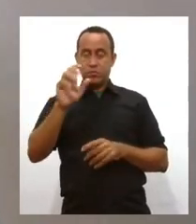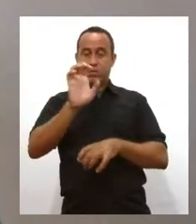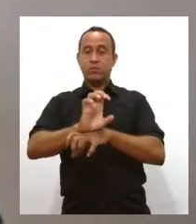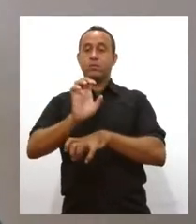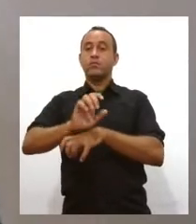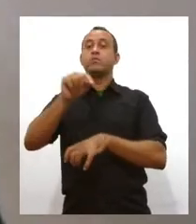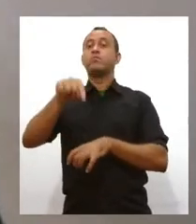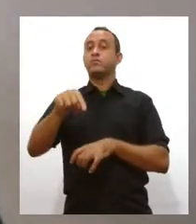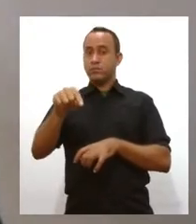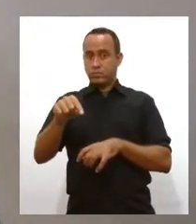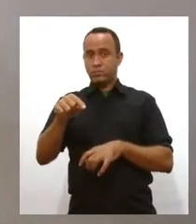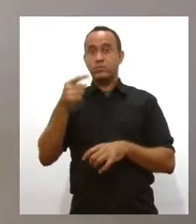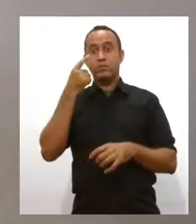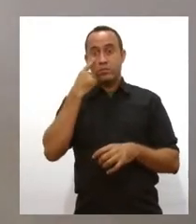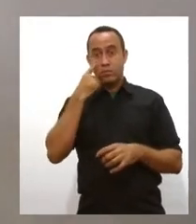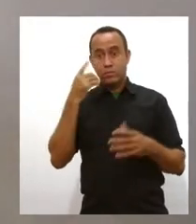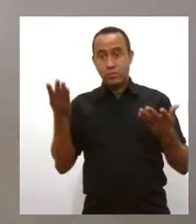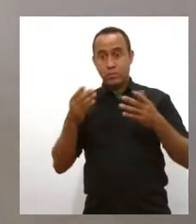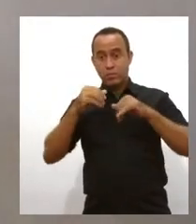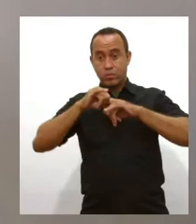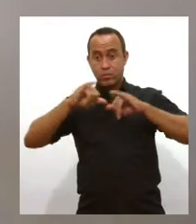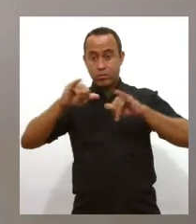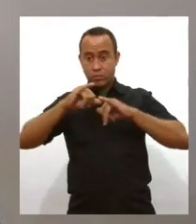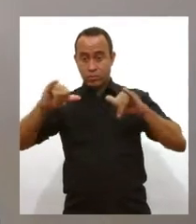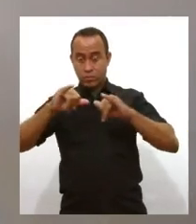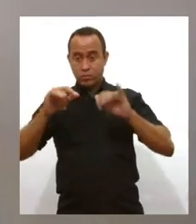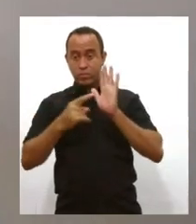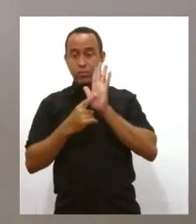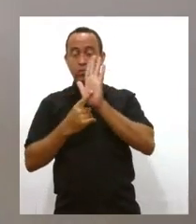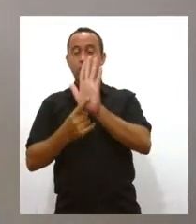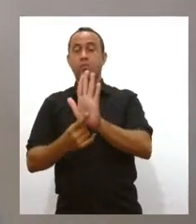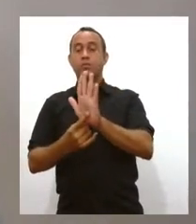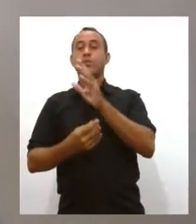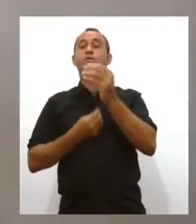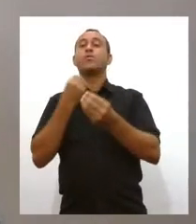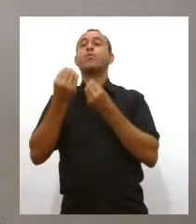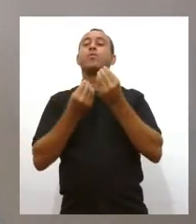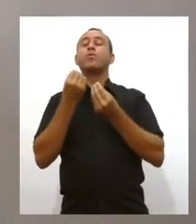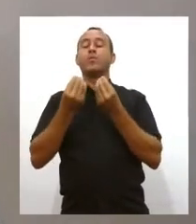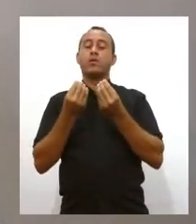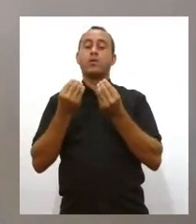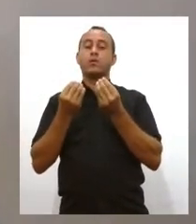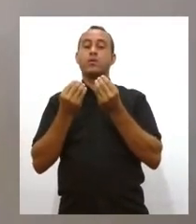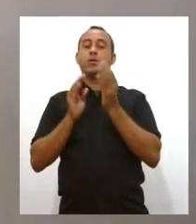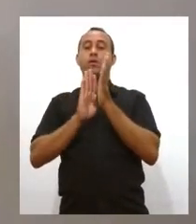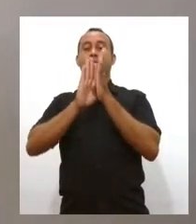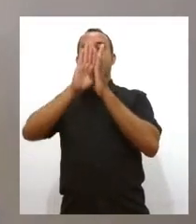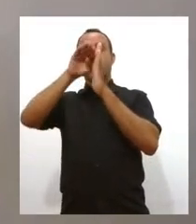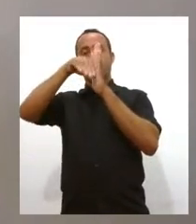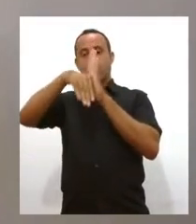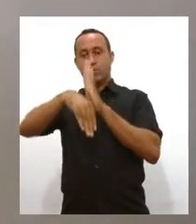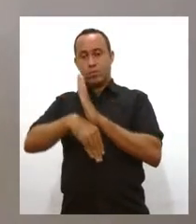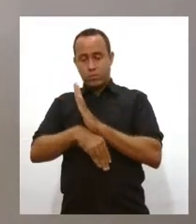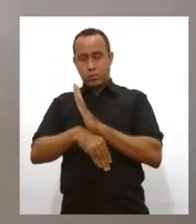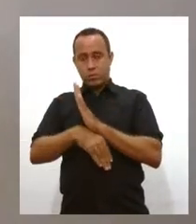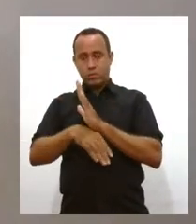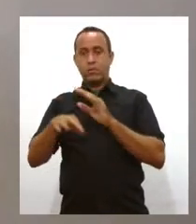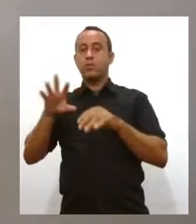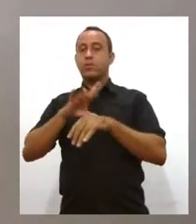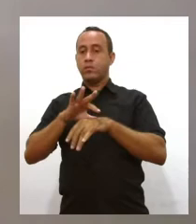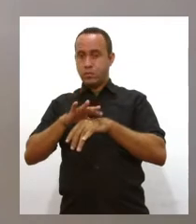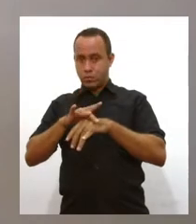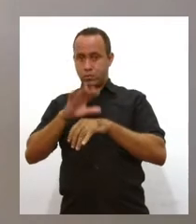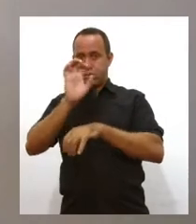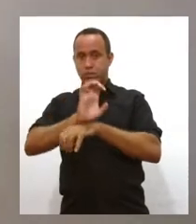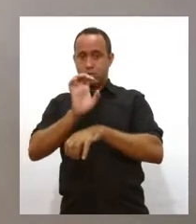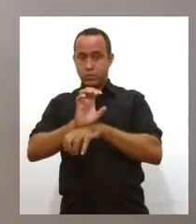E aí a gente vai vir agora com a notícia que mostra como realmente está recuando a doença aqui no Estado. De acordo com o Observatório de